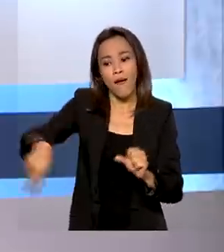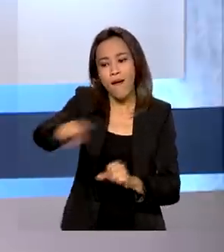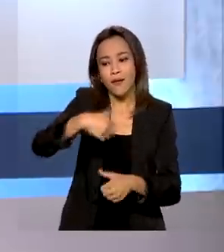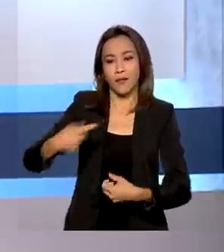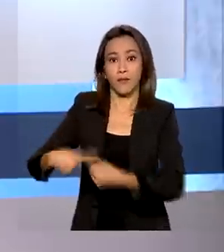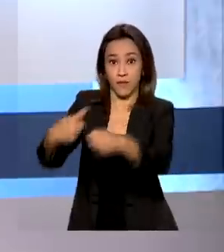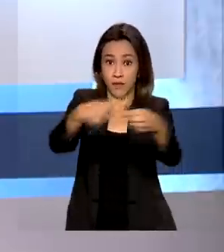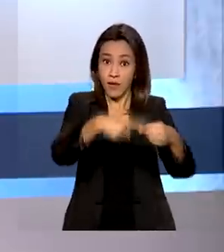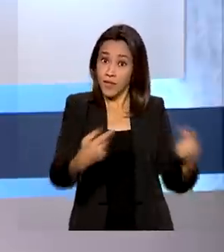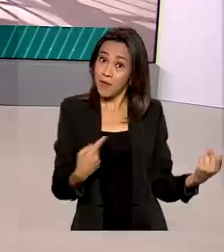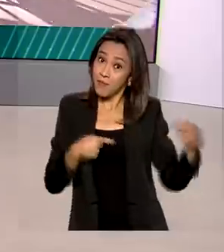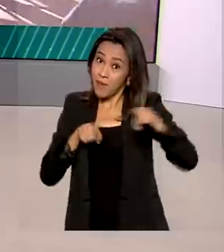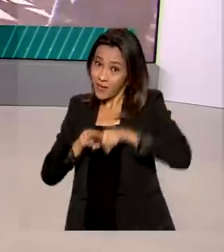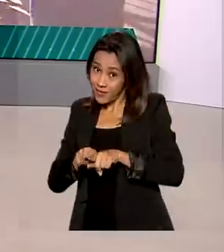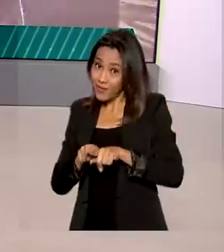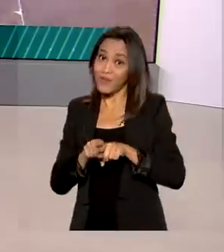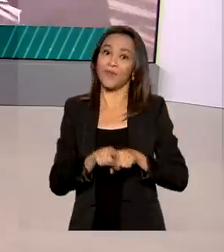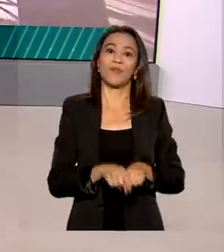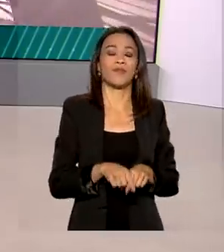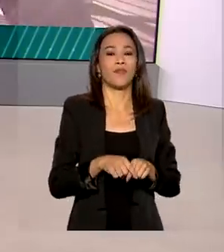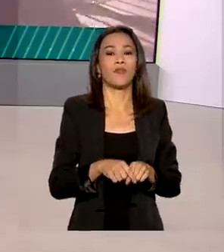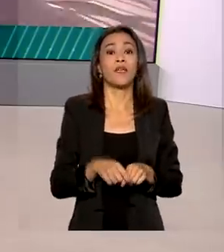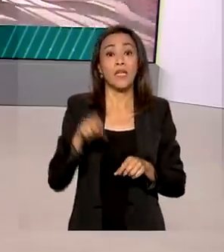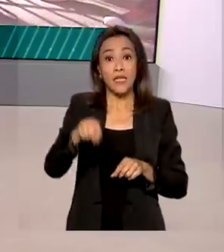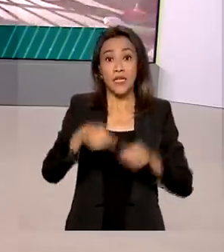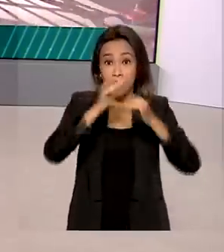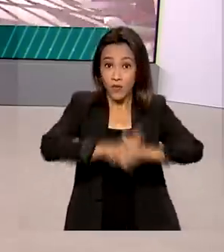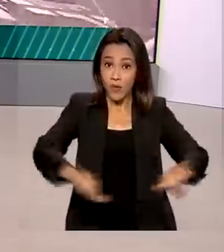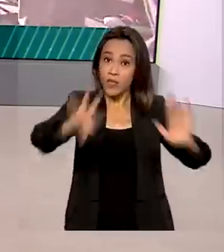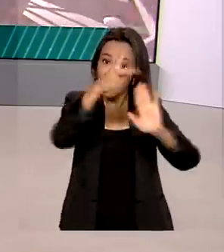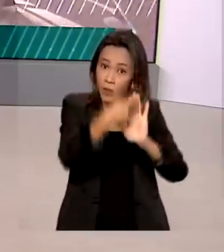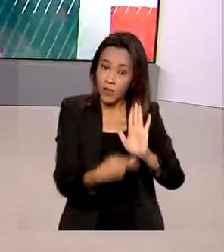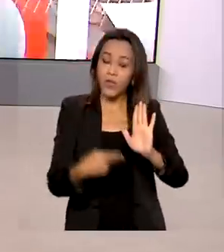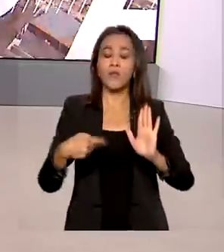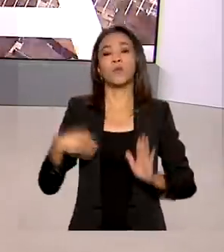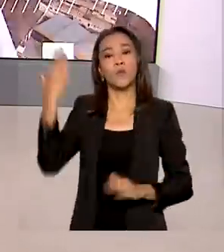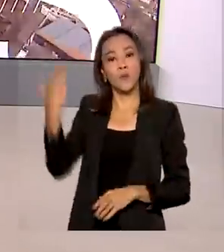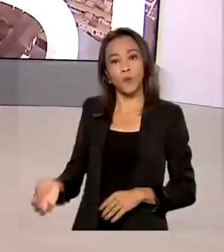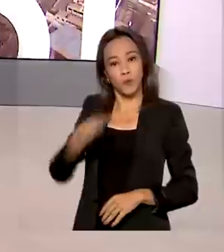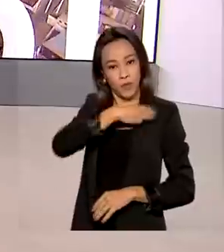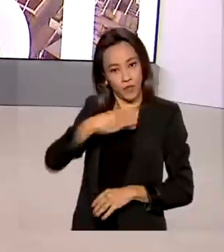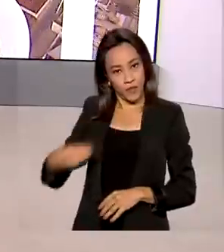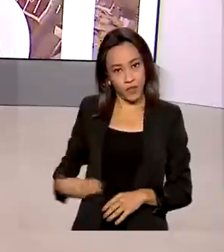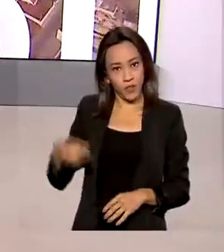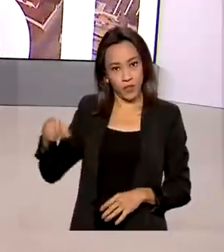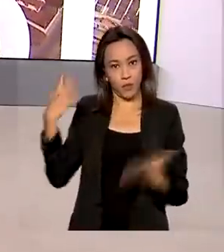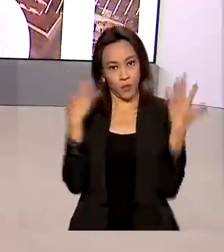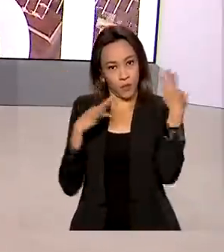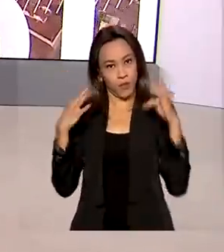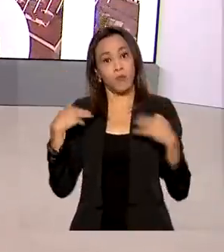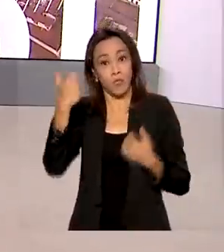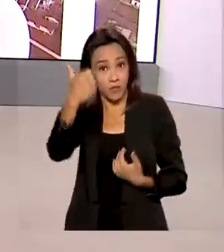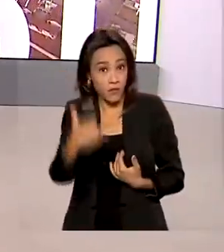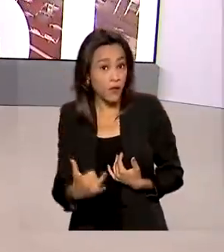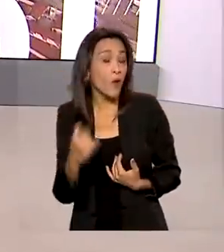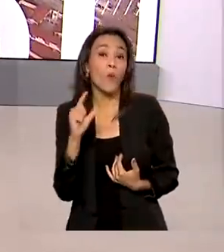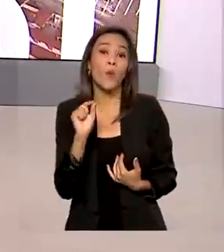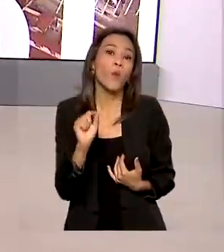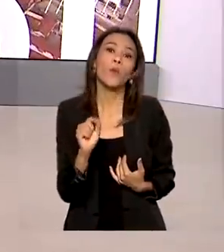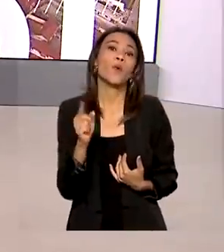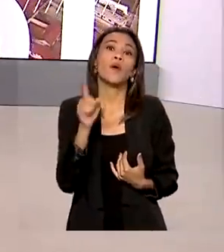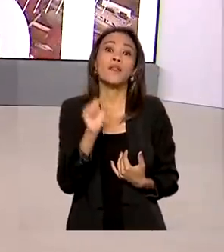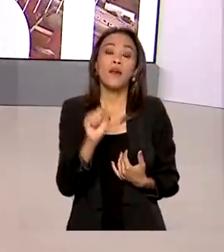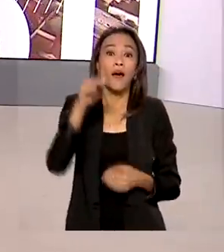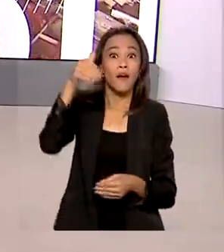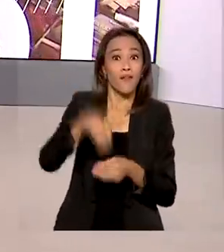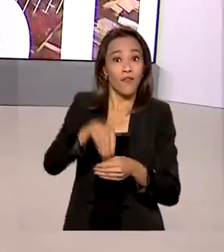passeios inovadores. Durante o lançamento do projeto, ministro do Turismo, Gilson Machado, ainda falou da reeleição do Brasil